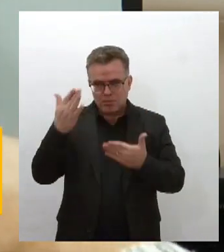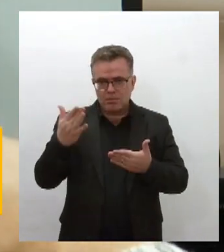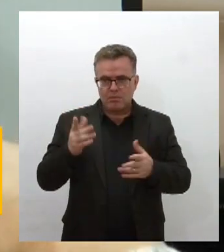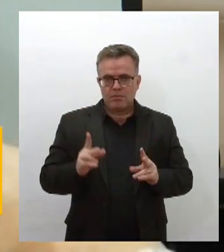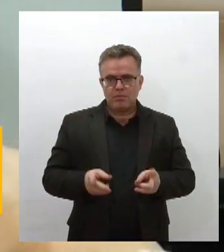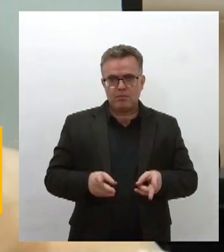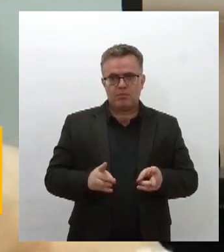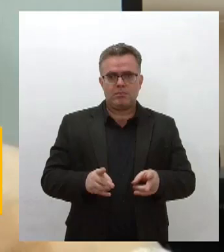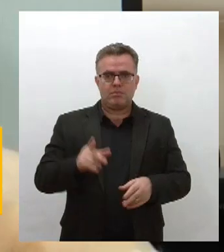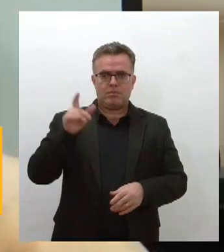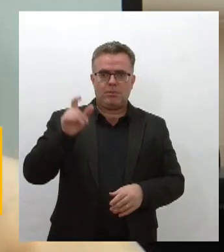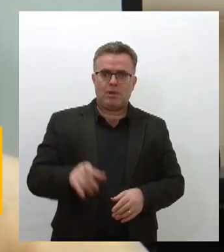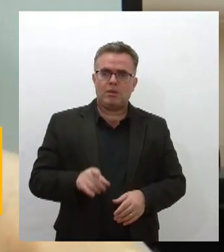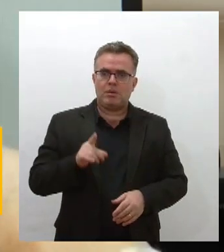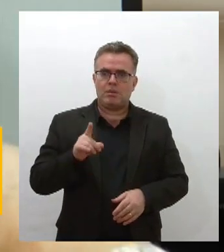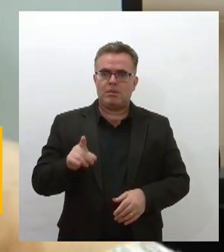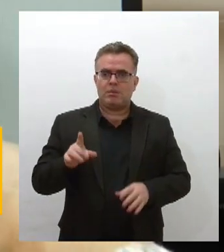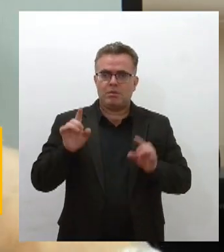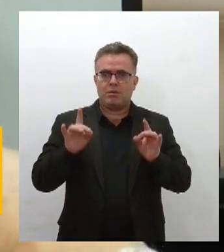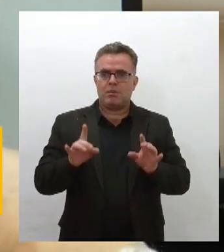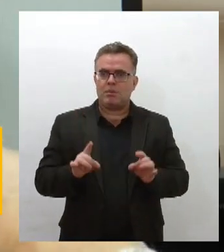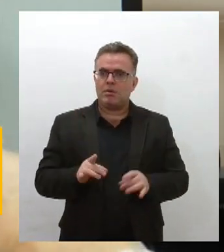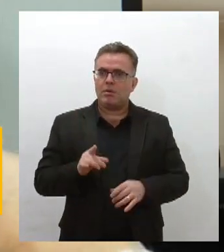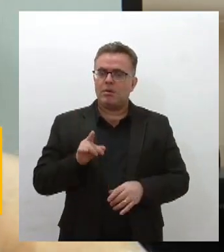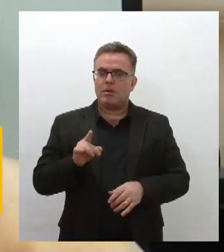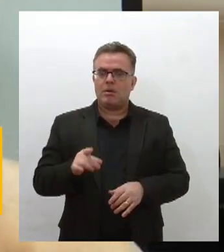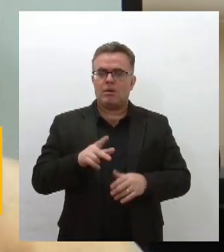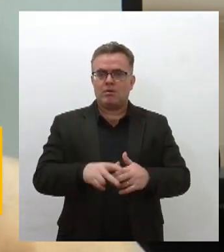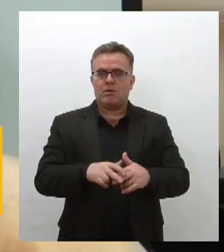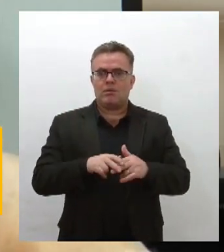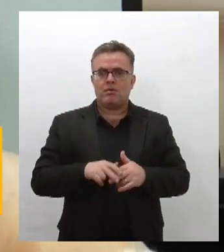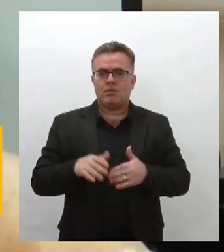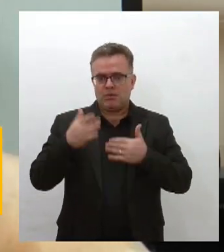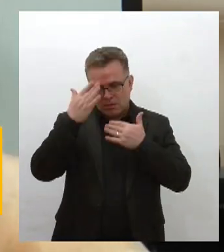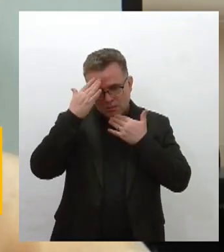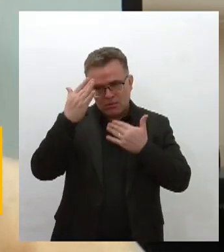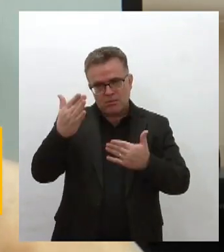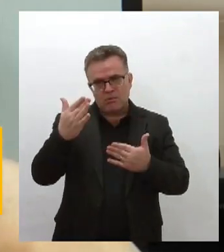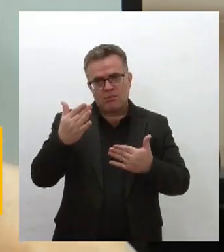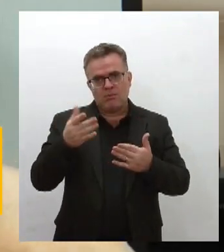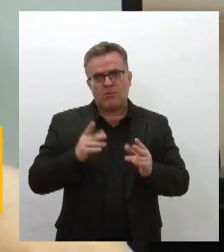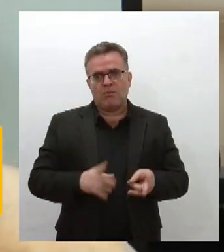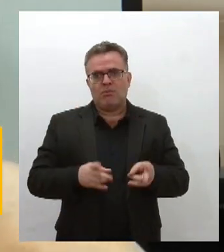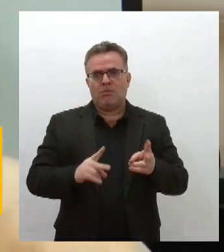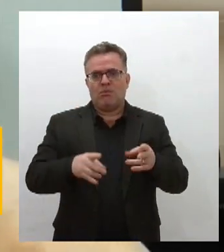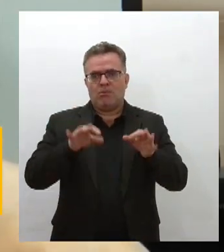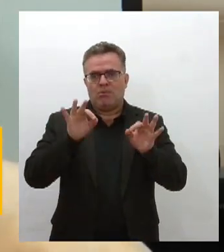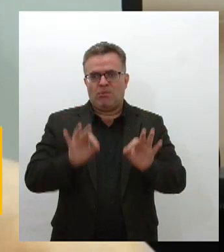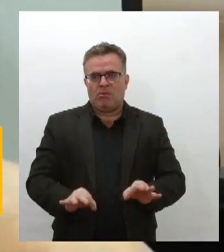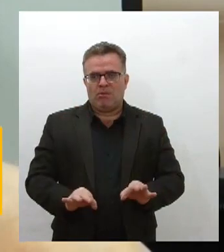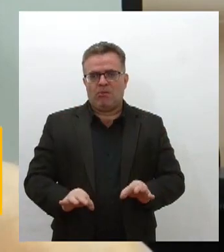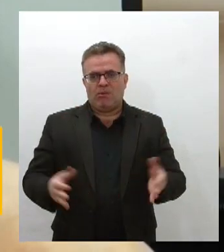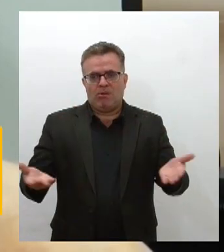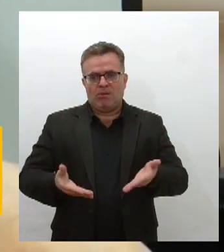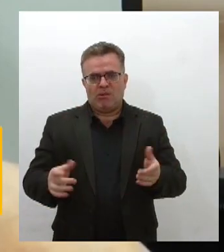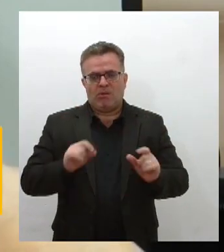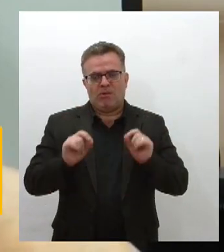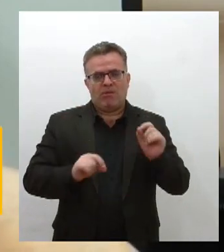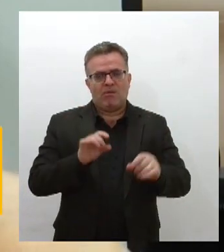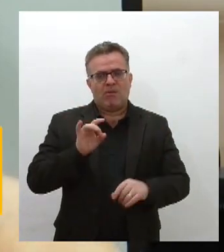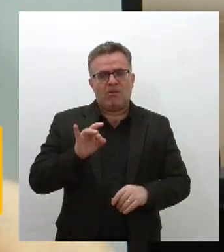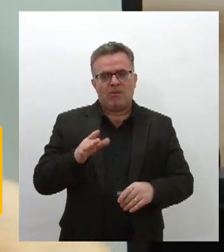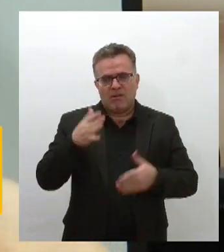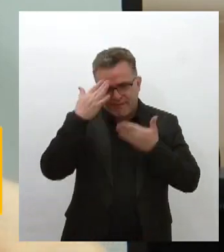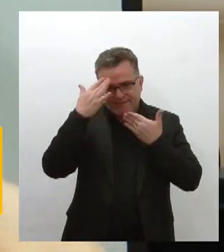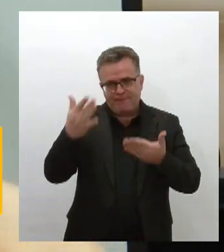pessoa como o nosso freio então nós só temos gratidão a palavra certa hoje não é só dar o título de Sergipe